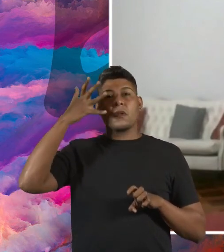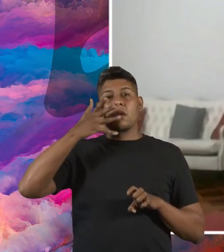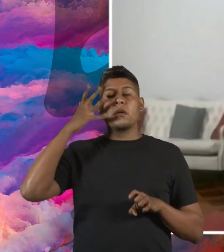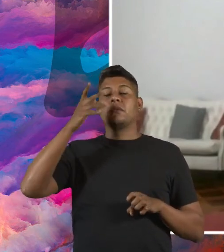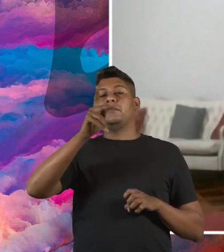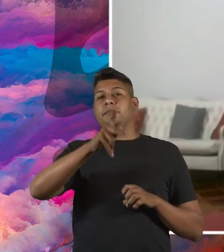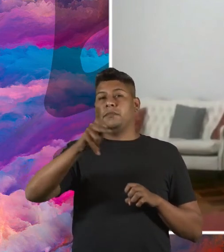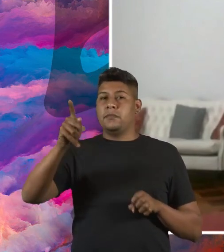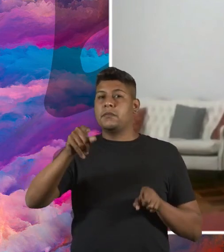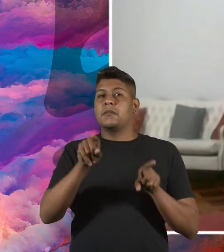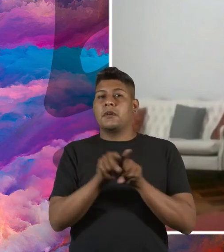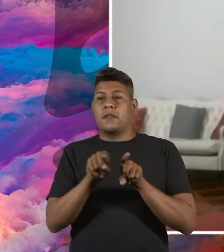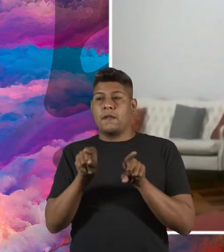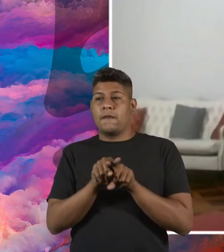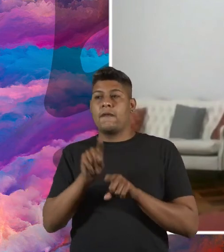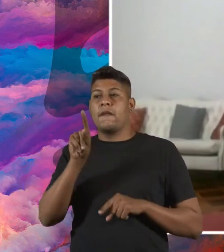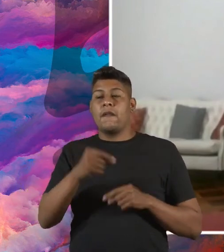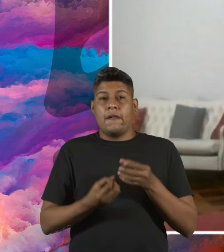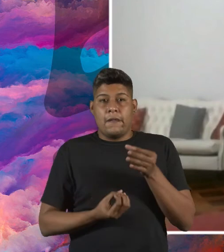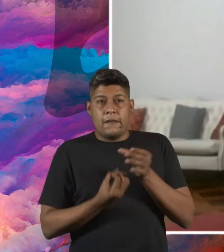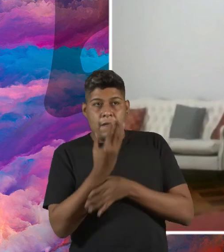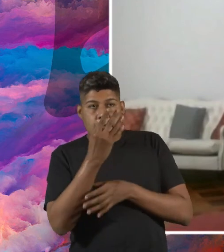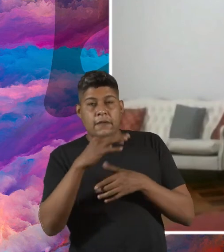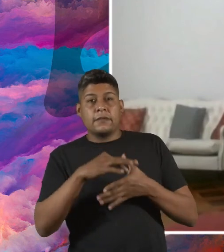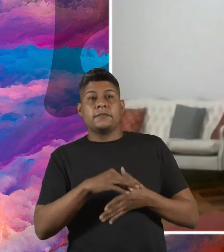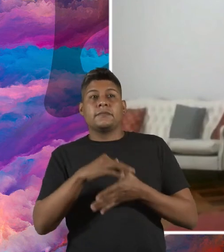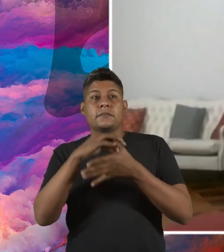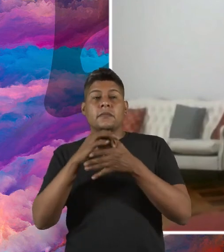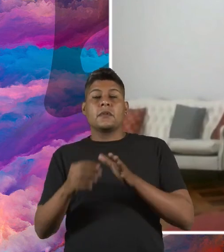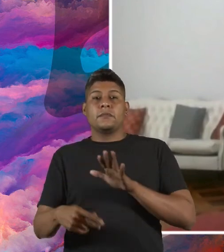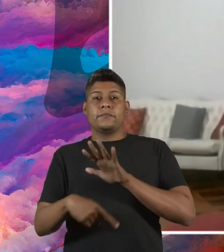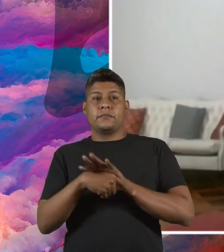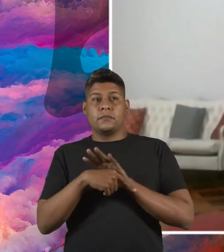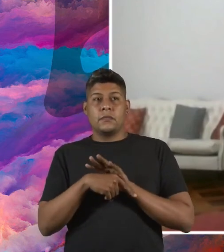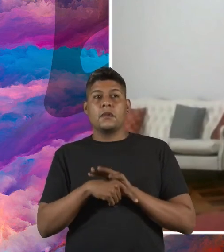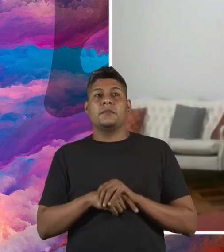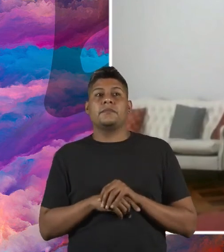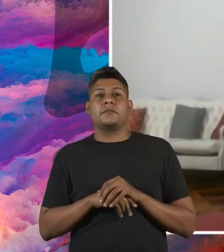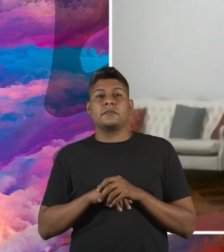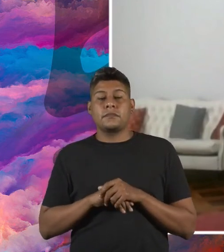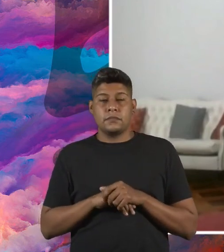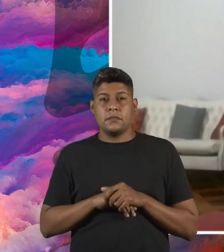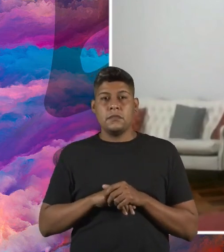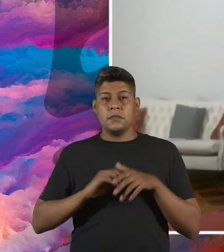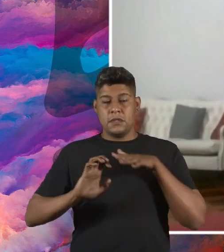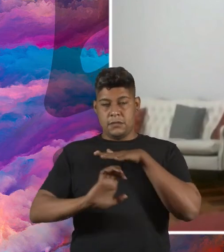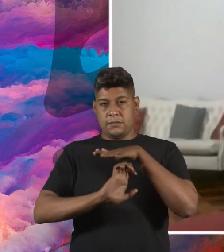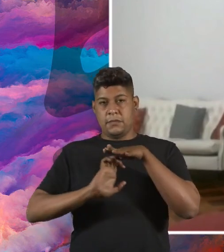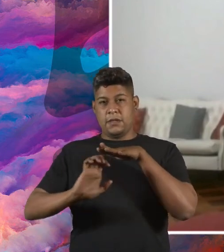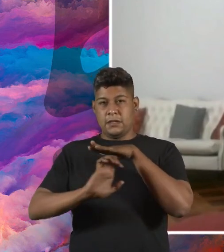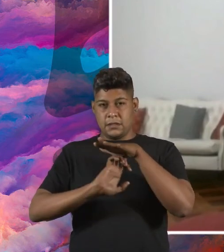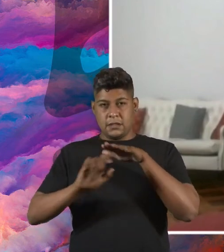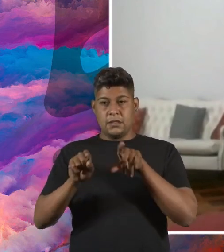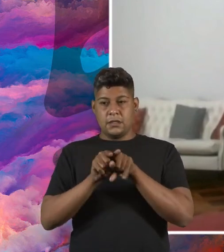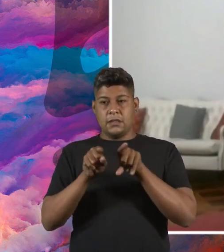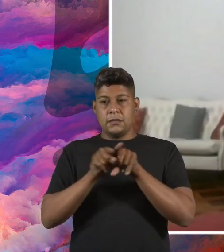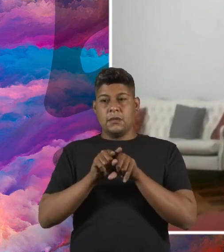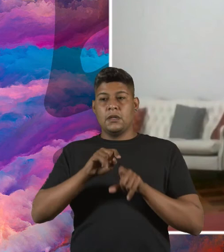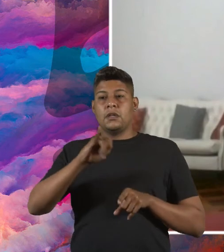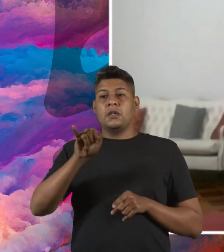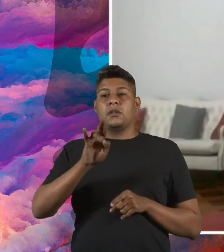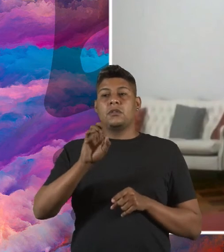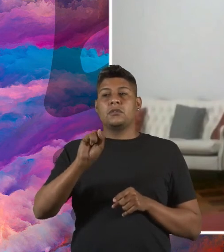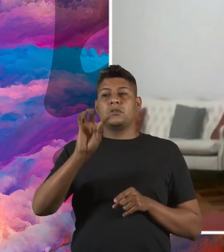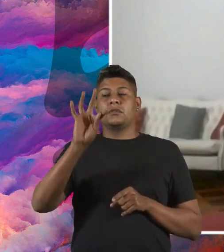e professora. É fundadora e líder da C-Level Diversity e da Justa Causa, com 30